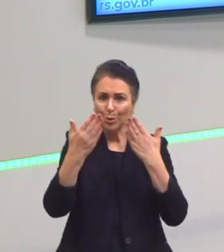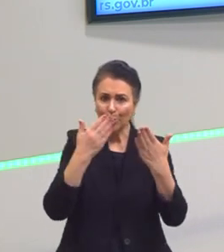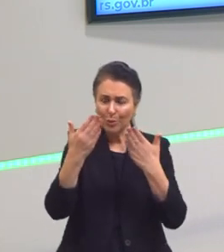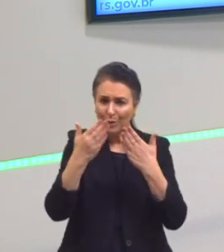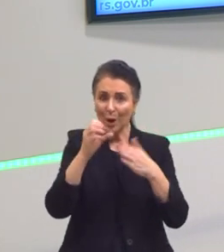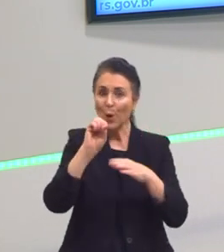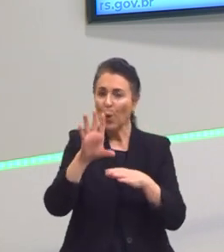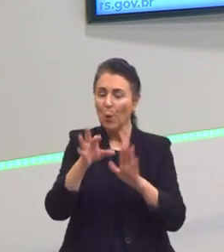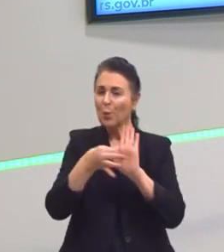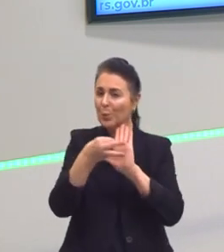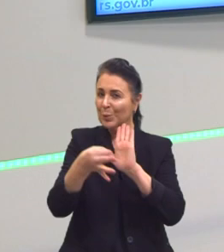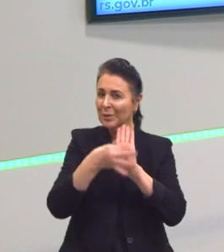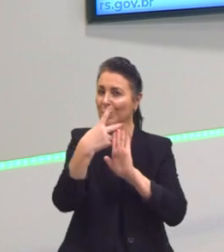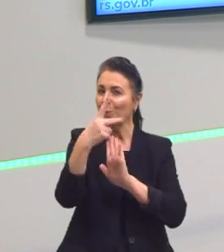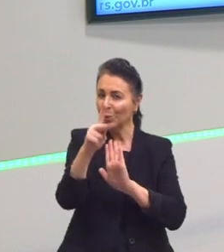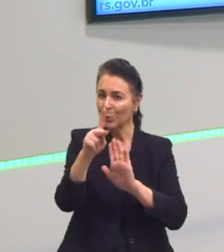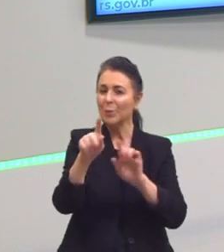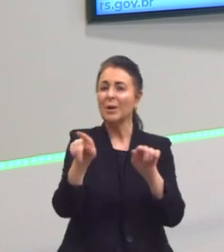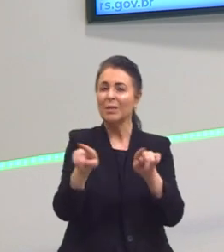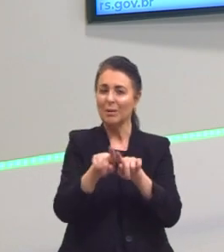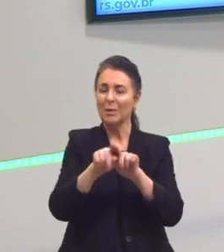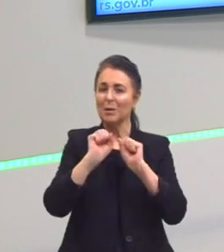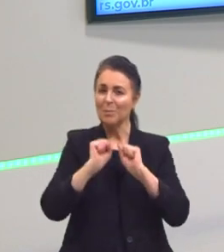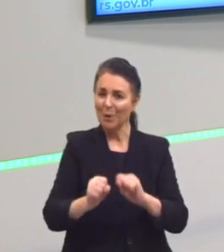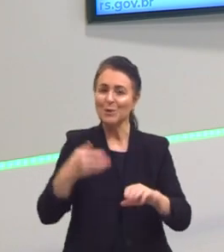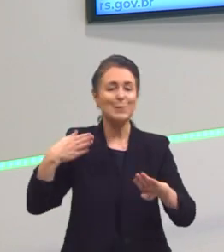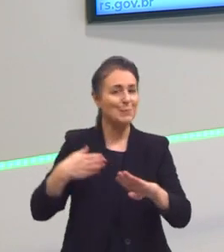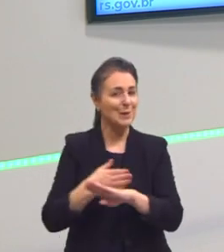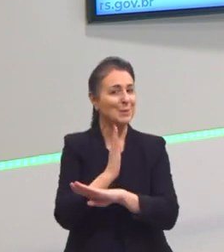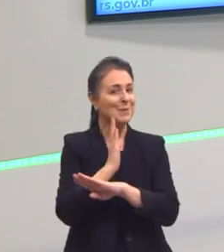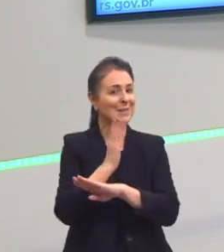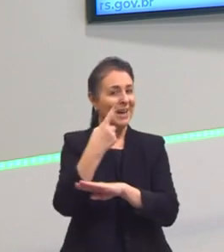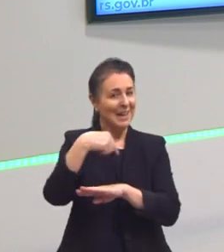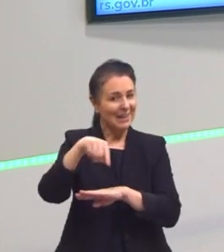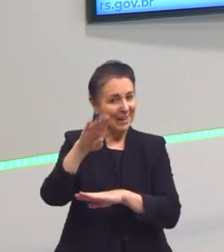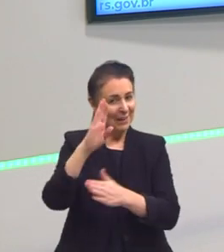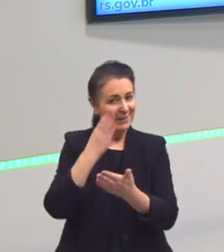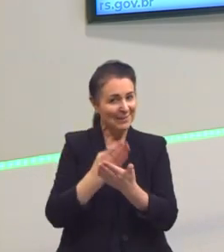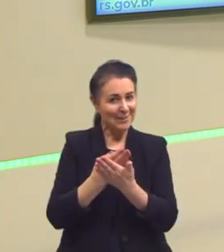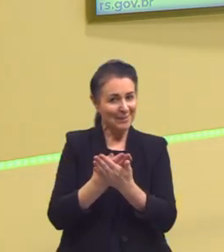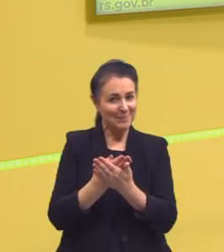deixar a sugestão de vocês, certo? Partiu passar, até a próxima aula.